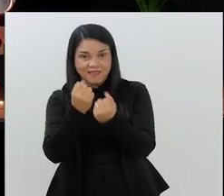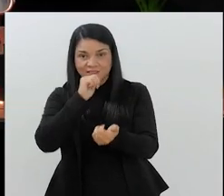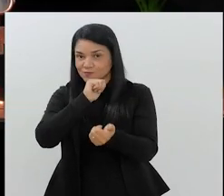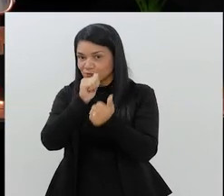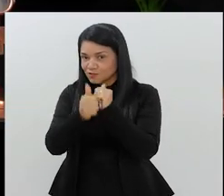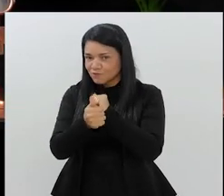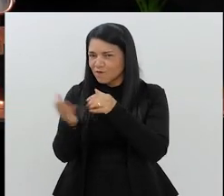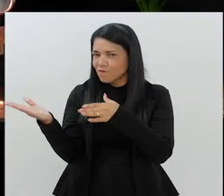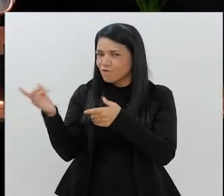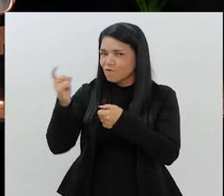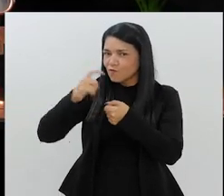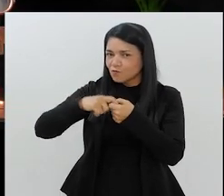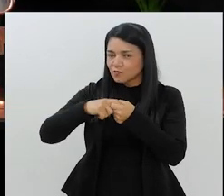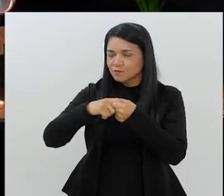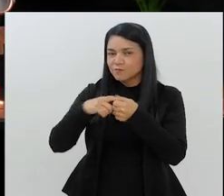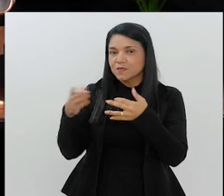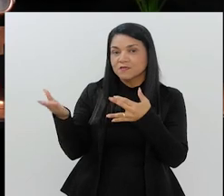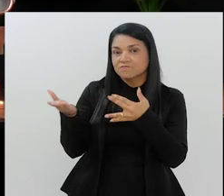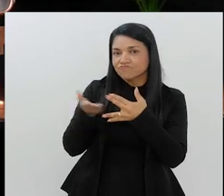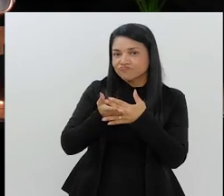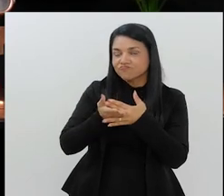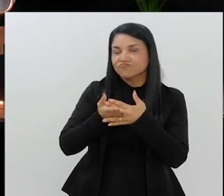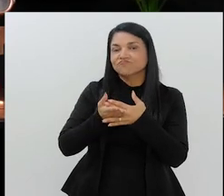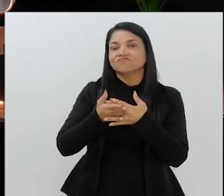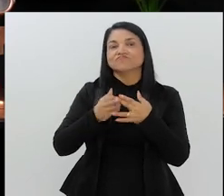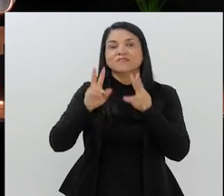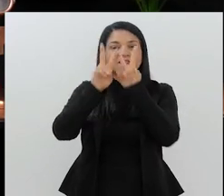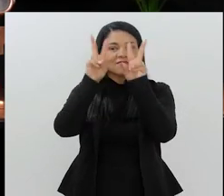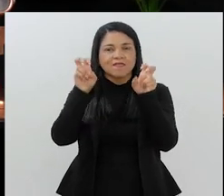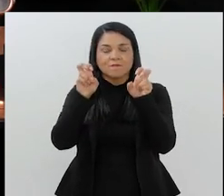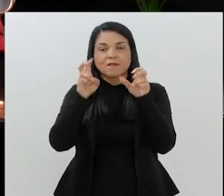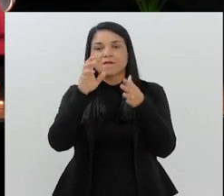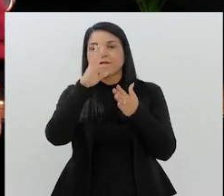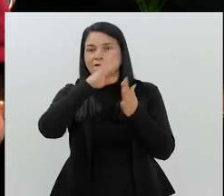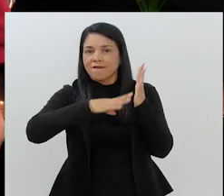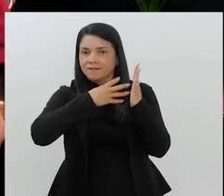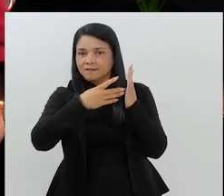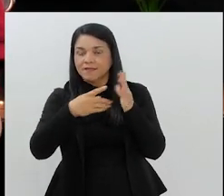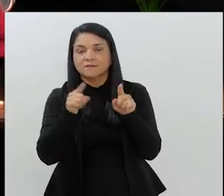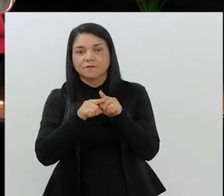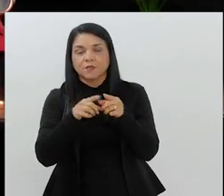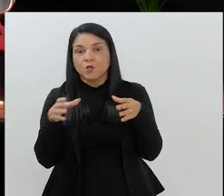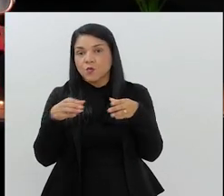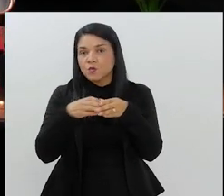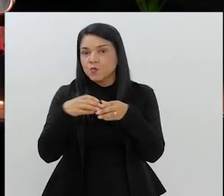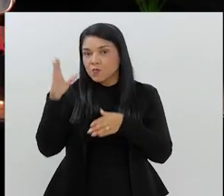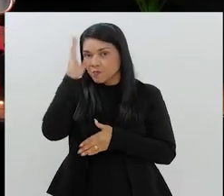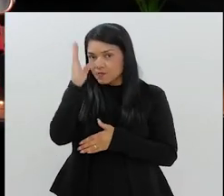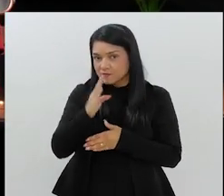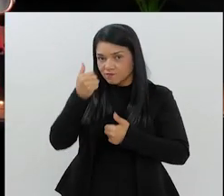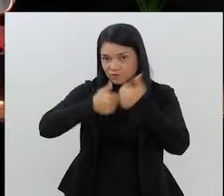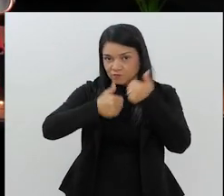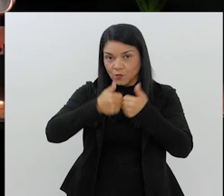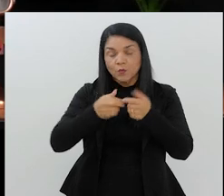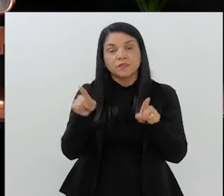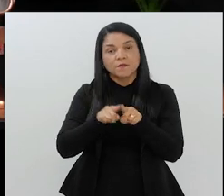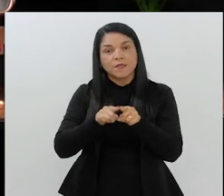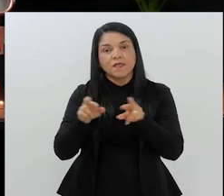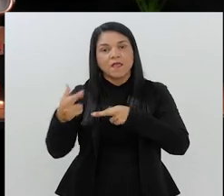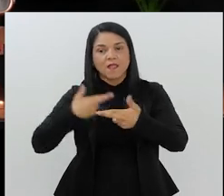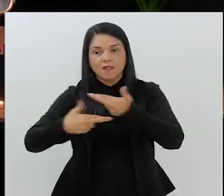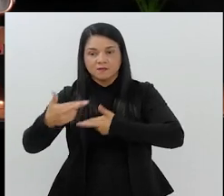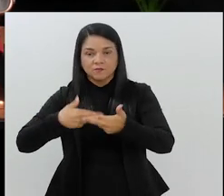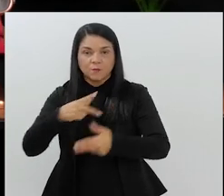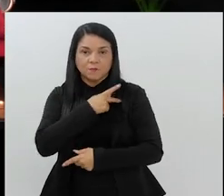telespectadores do Arena Esportiva, já já. Nós vamos voltar com a segunda parte, tratando de calendário e também seleção